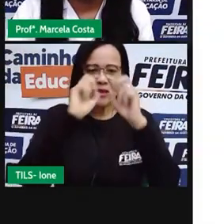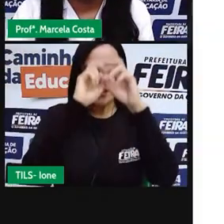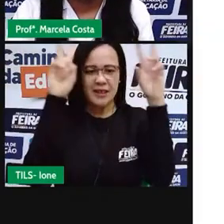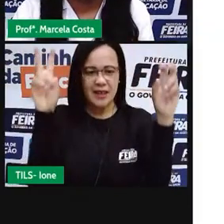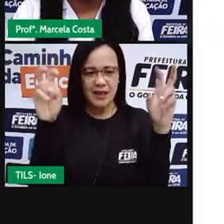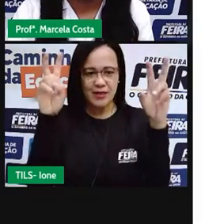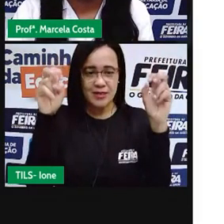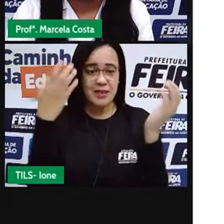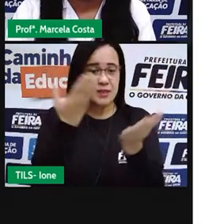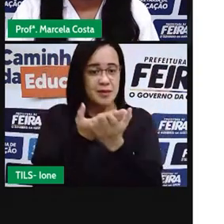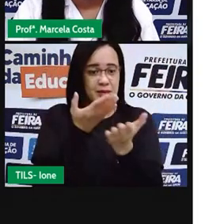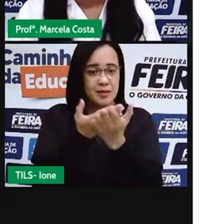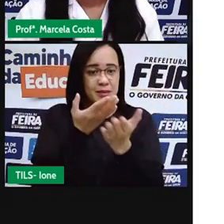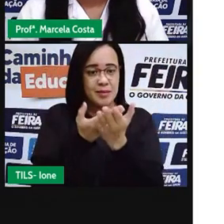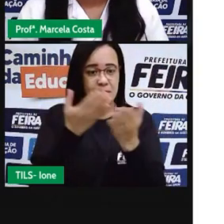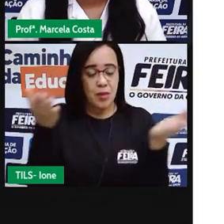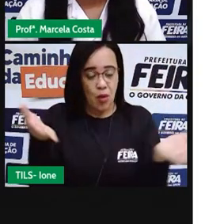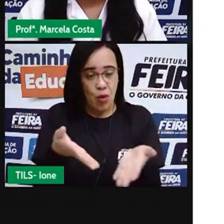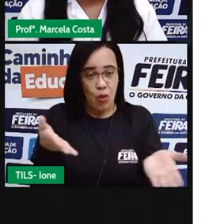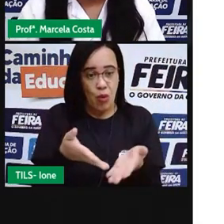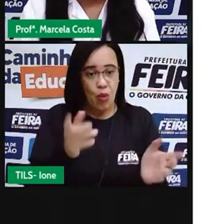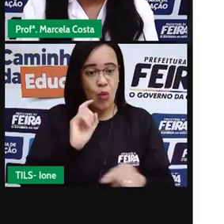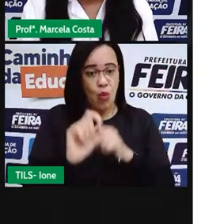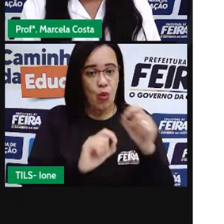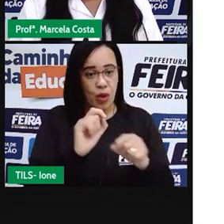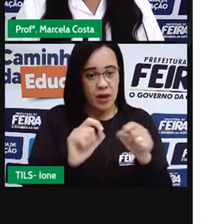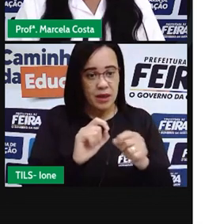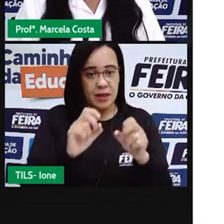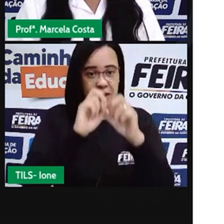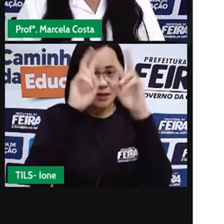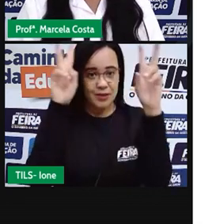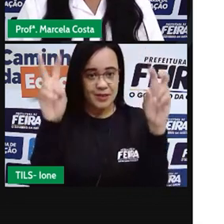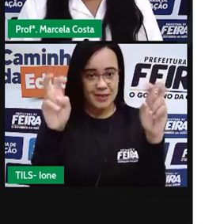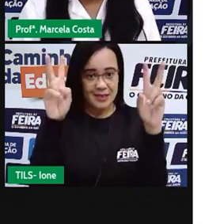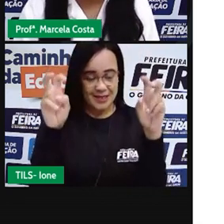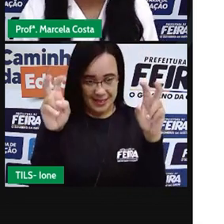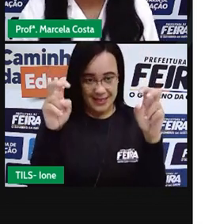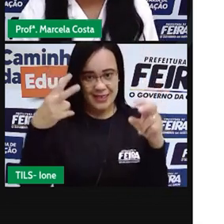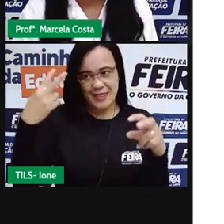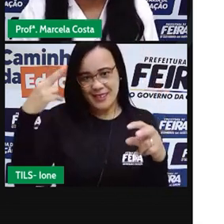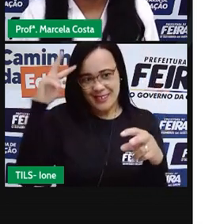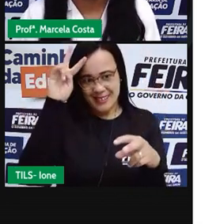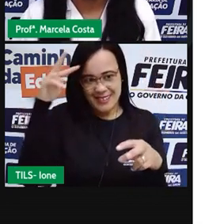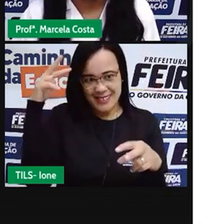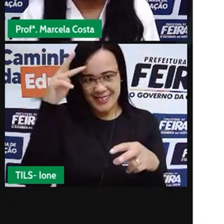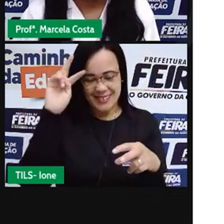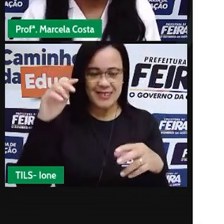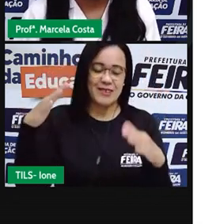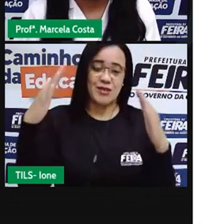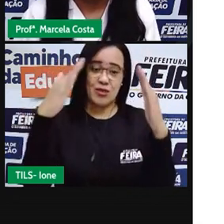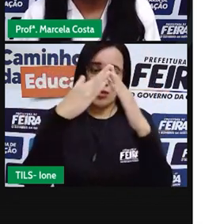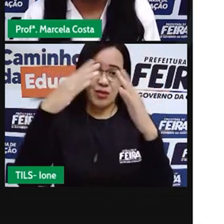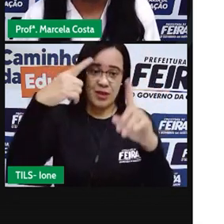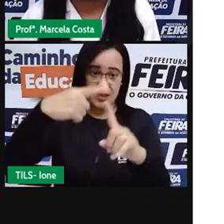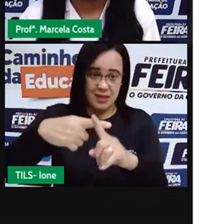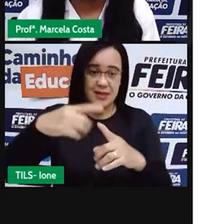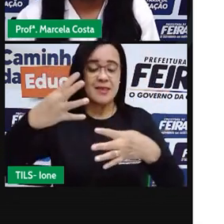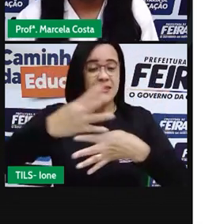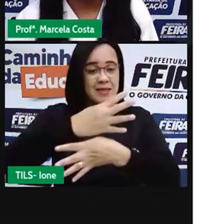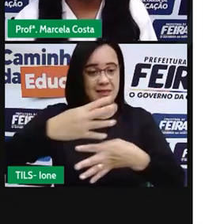nessa aula de hoje. Nós vamos trabalhar com o tema História das Igrejas da Nossa Cidade.